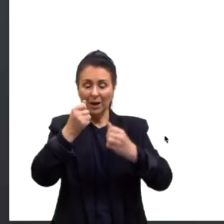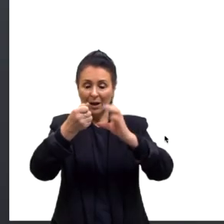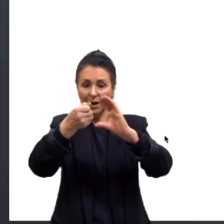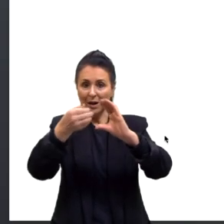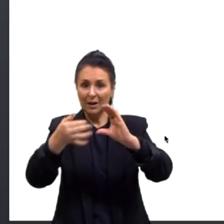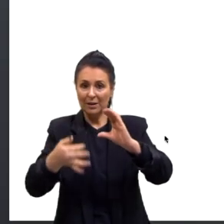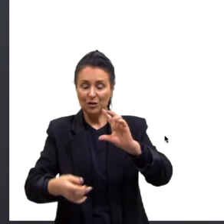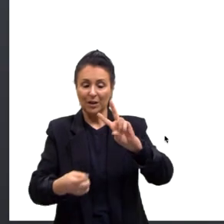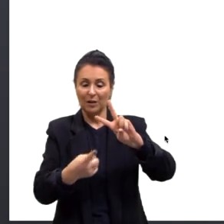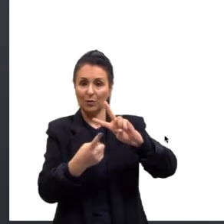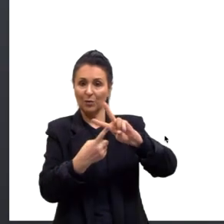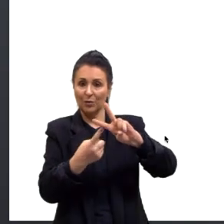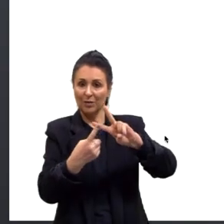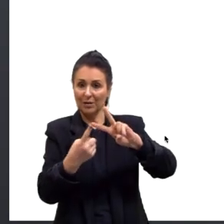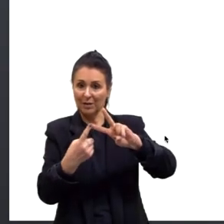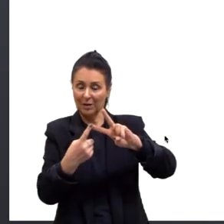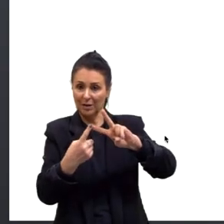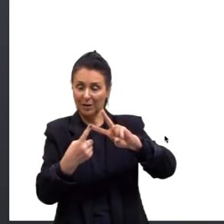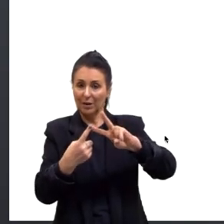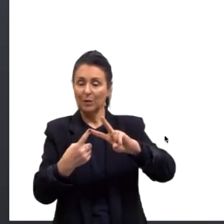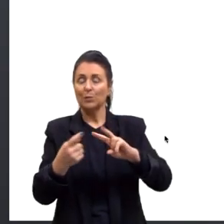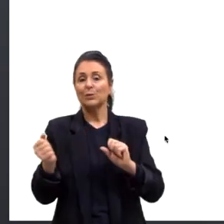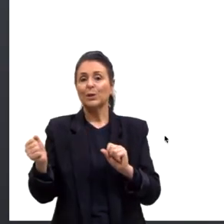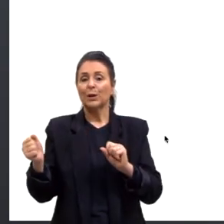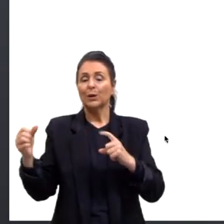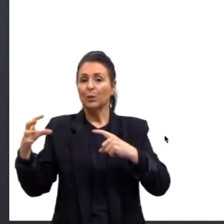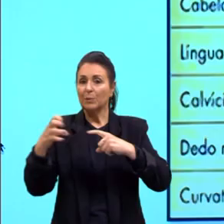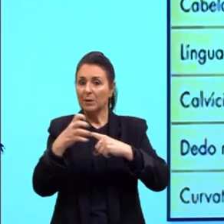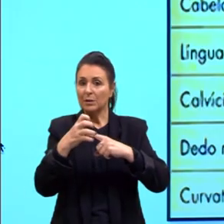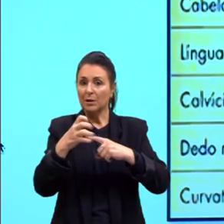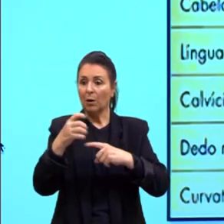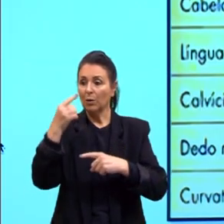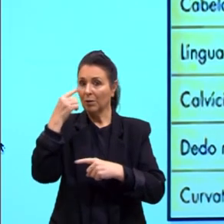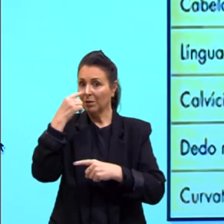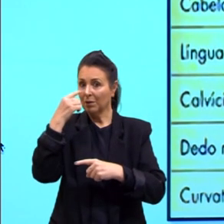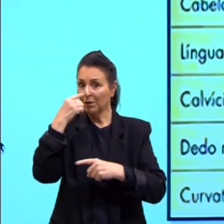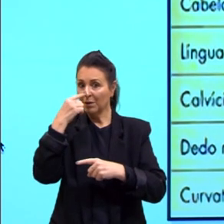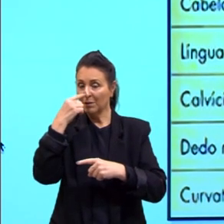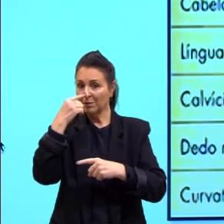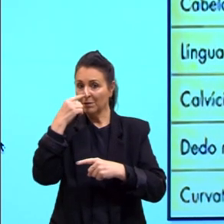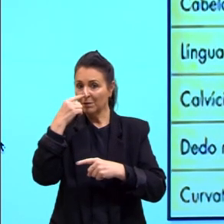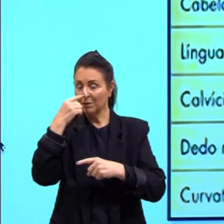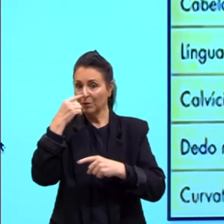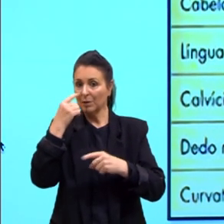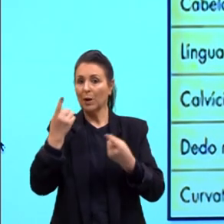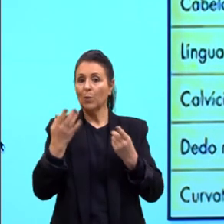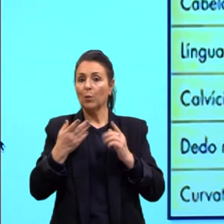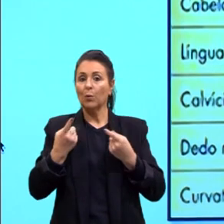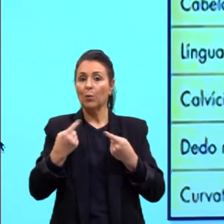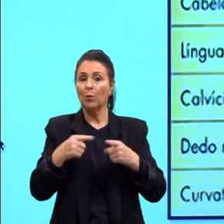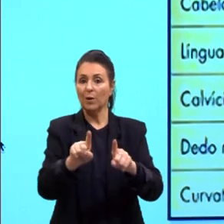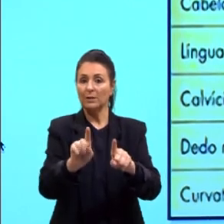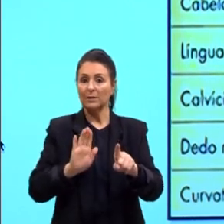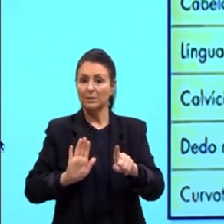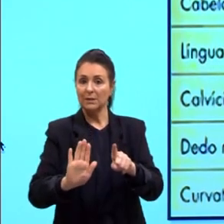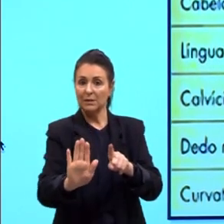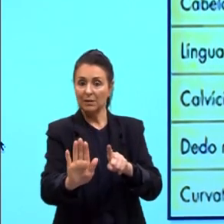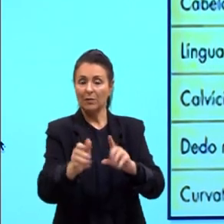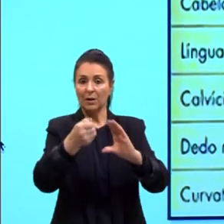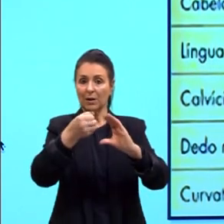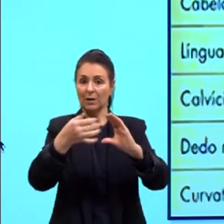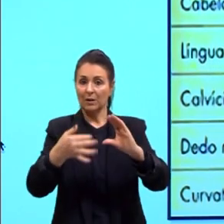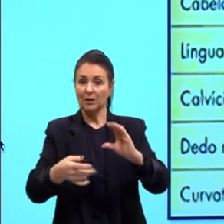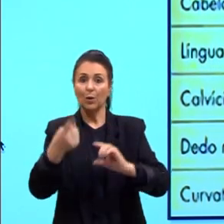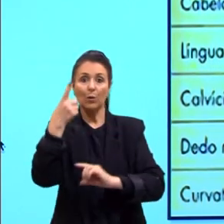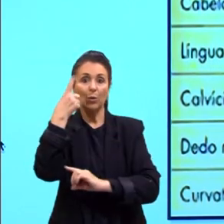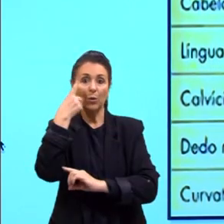né, dos alelos dominantes. Por exemplo, o nariz dominante é aquilino, recessivo é reto. Uma característica